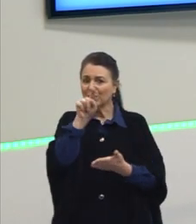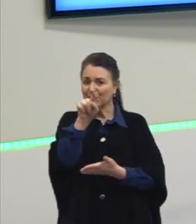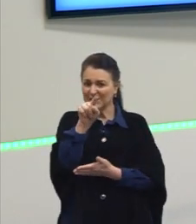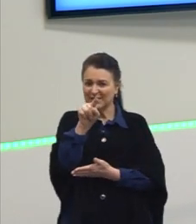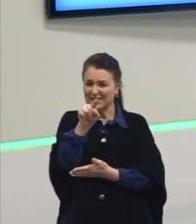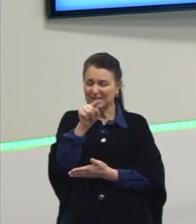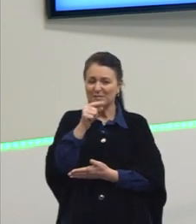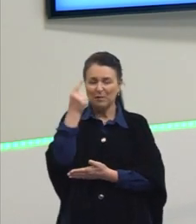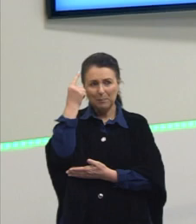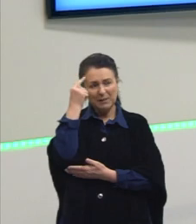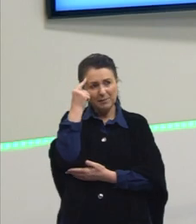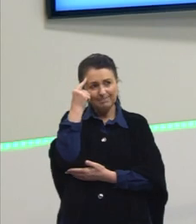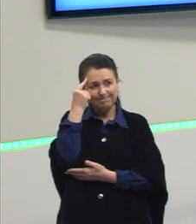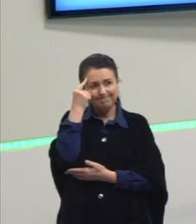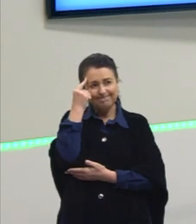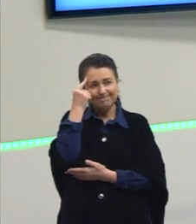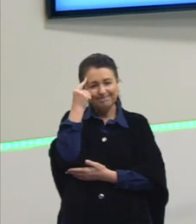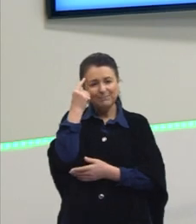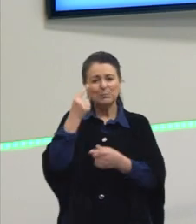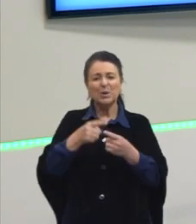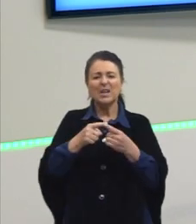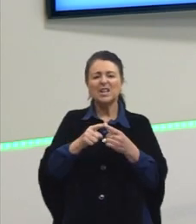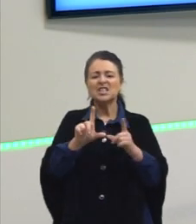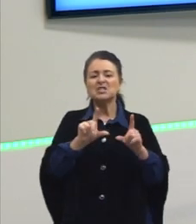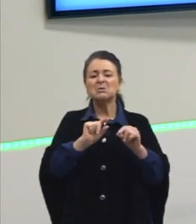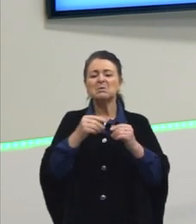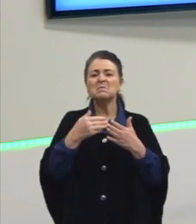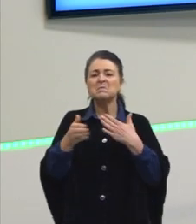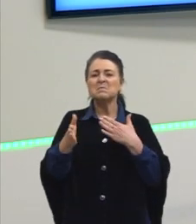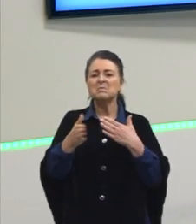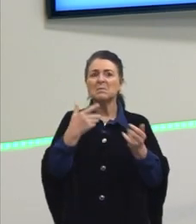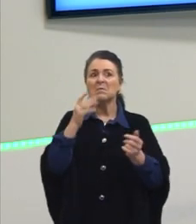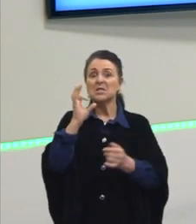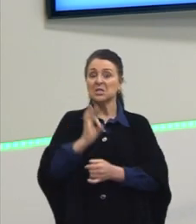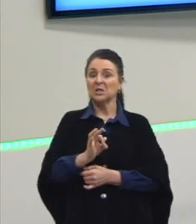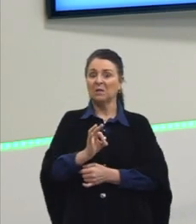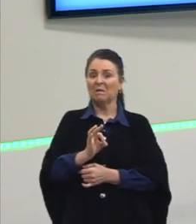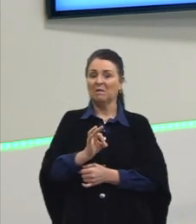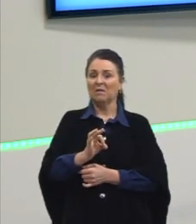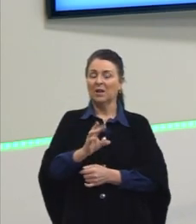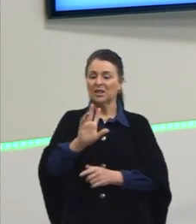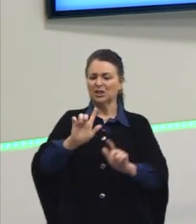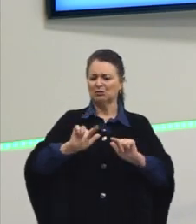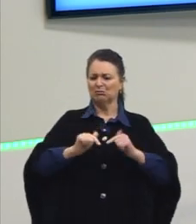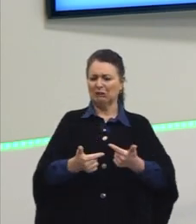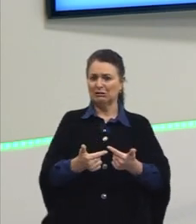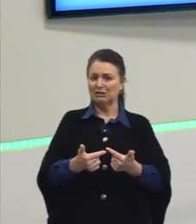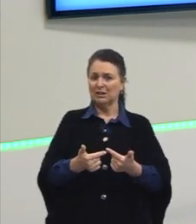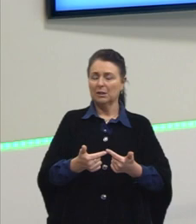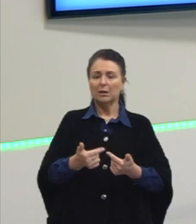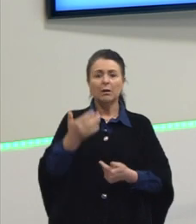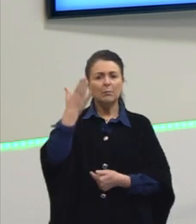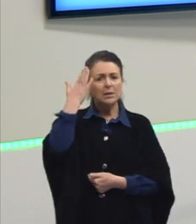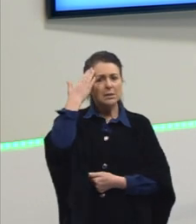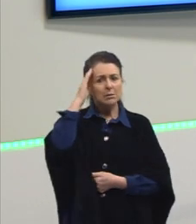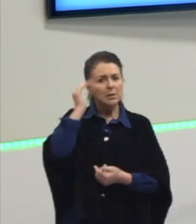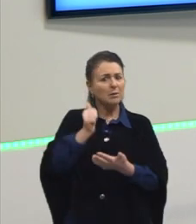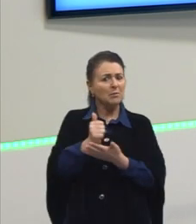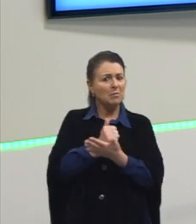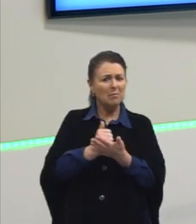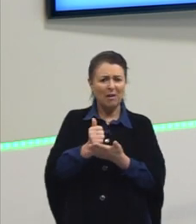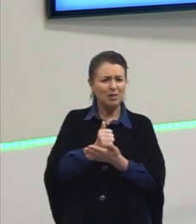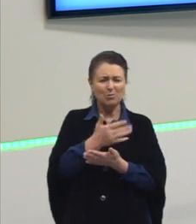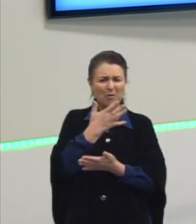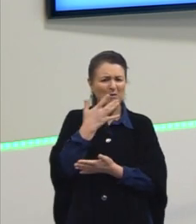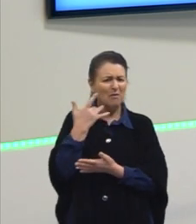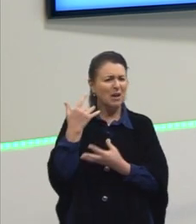difíceis chutando. Porque se vocês não sabem o básico, como é que vocês vão ter um conhecimento avançado sobre